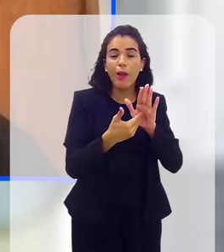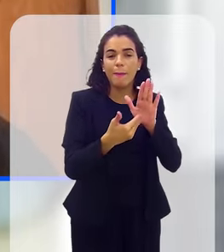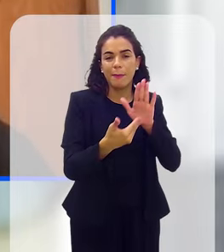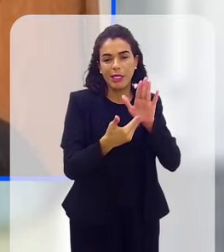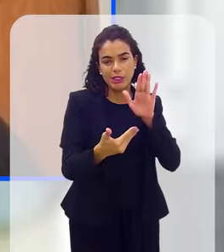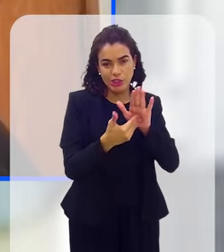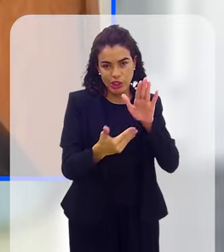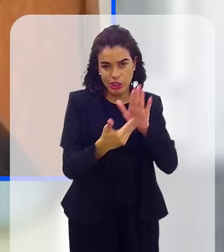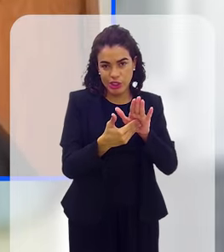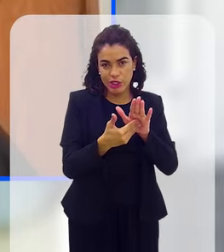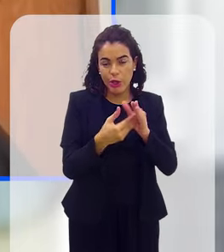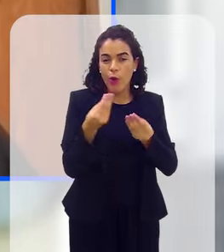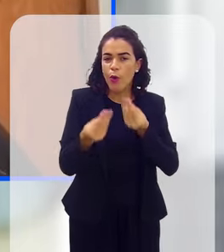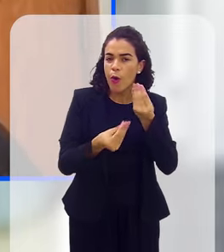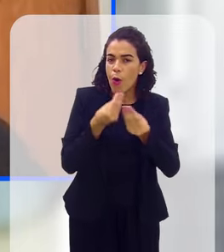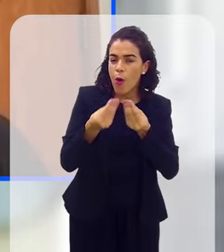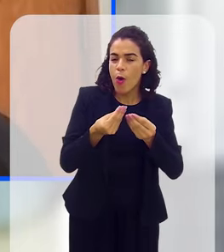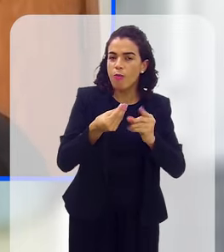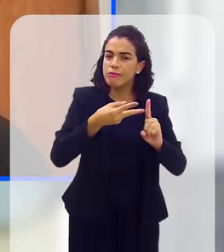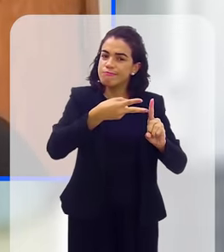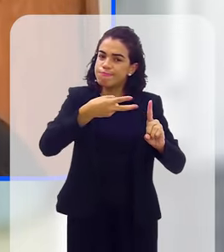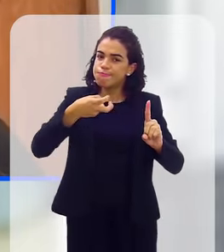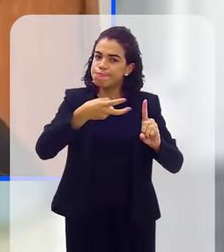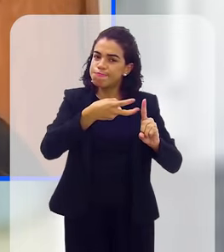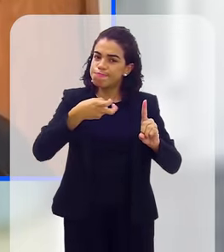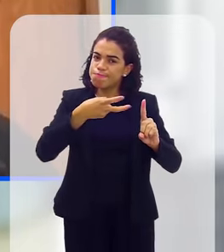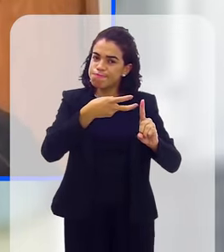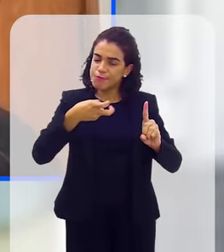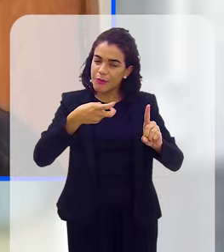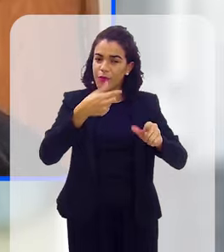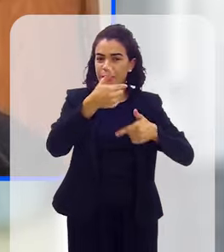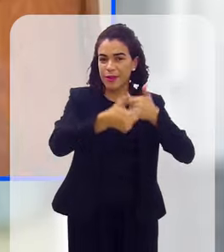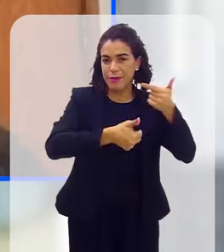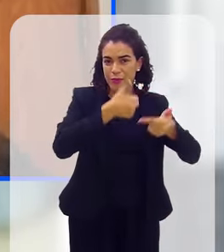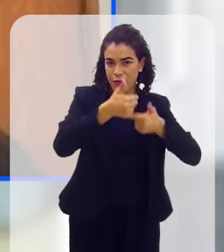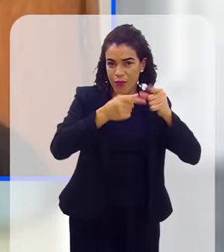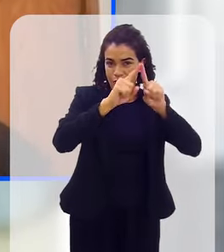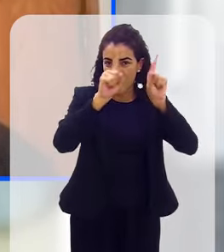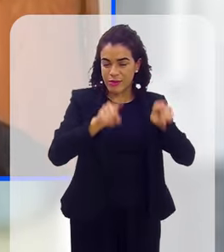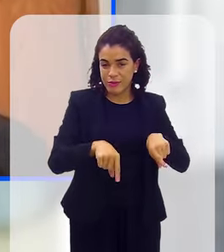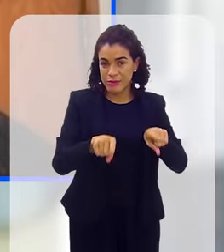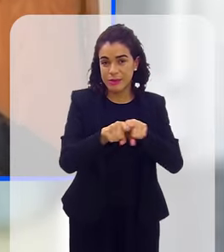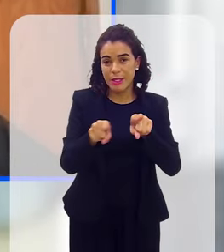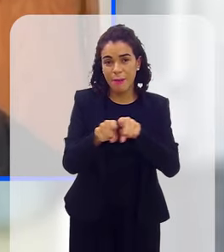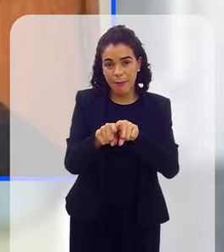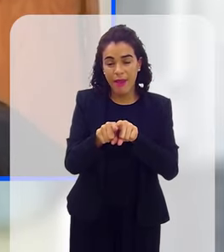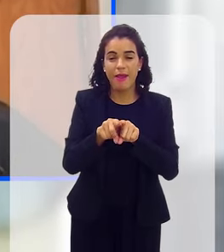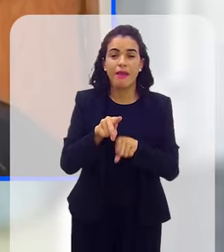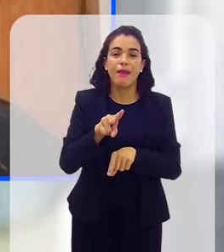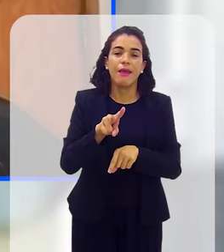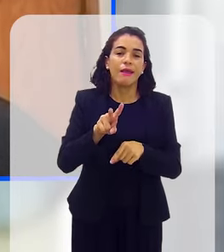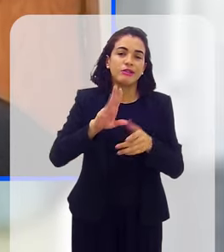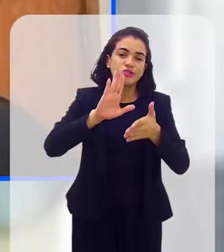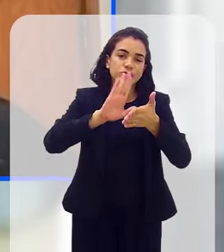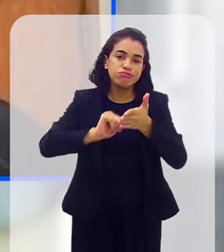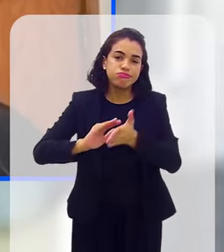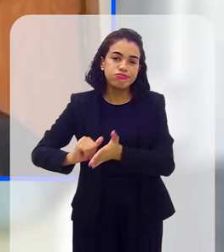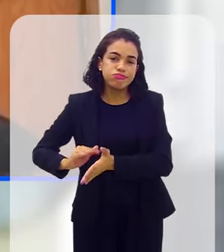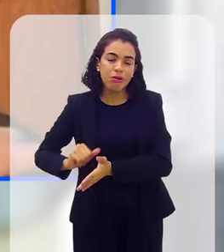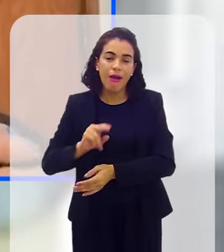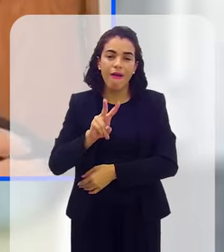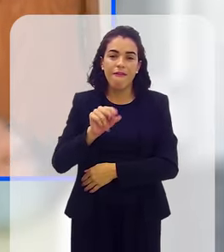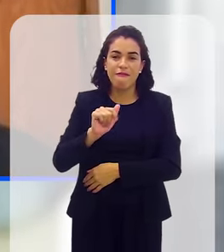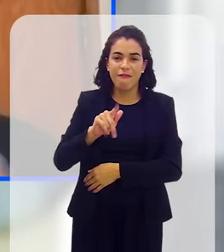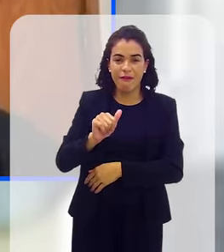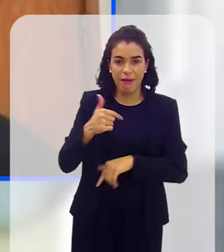estão sacrificando consumidores e retirando inúmeras vagas de mercado de trabalho à custa do